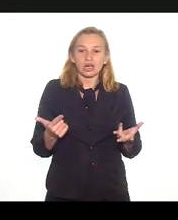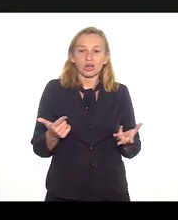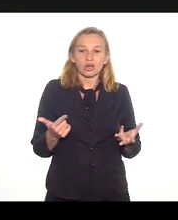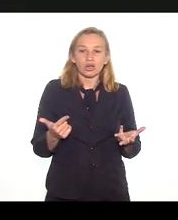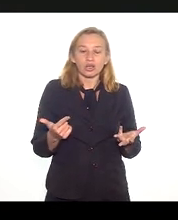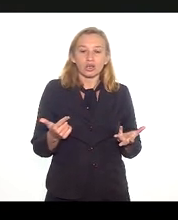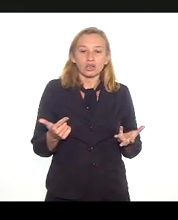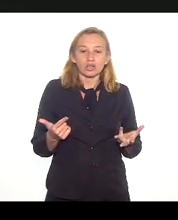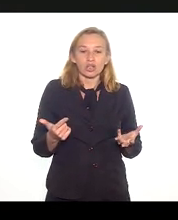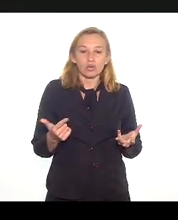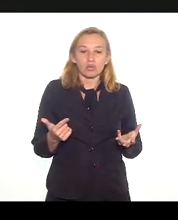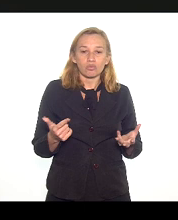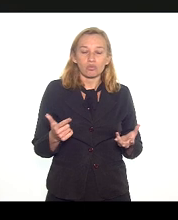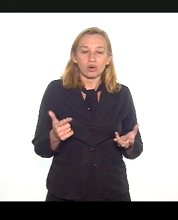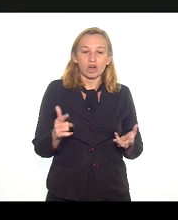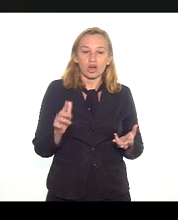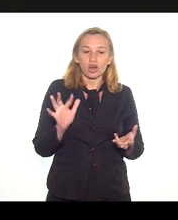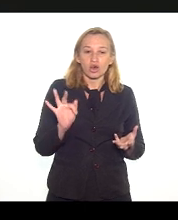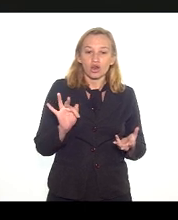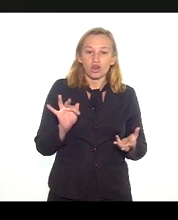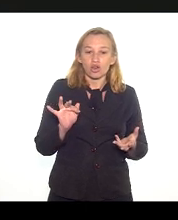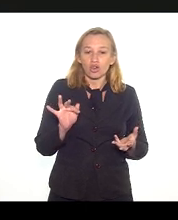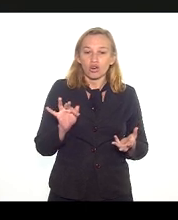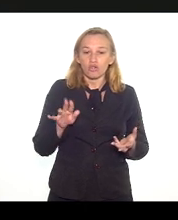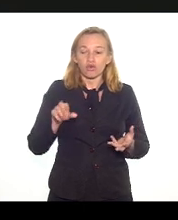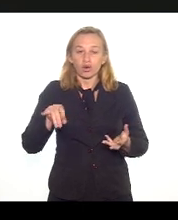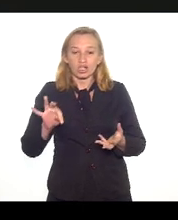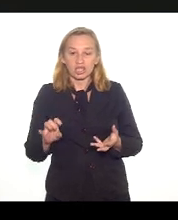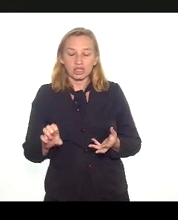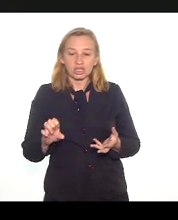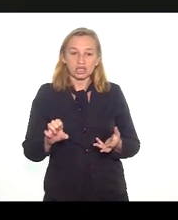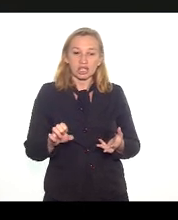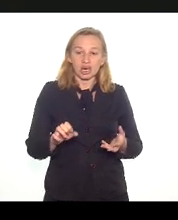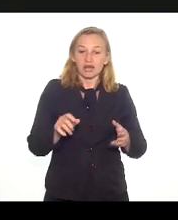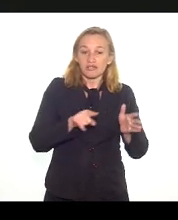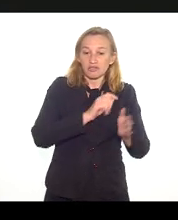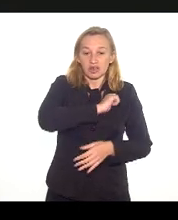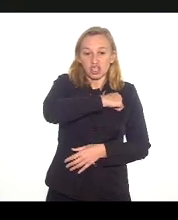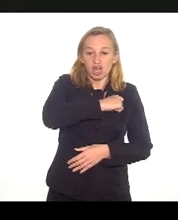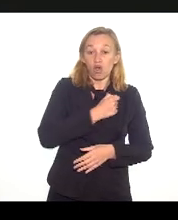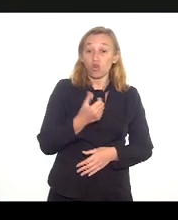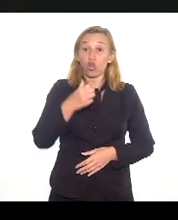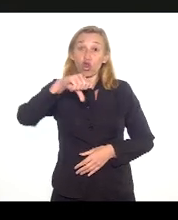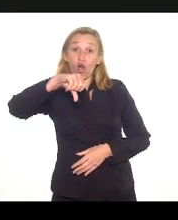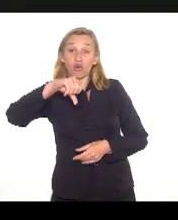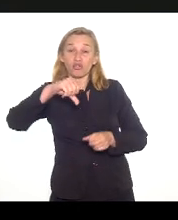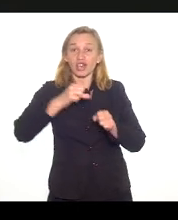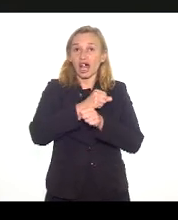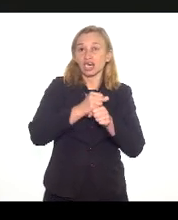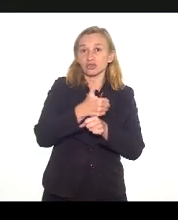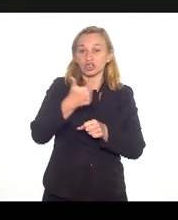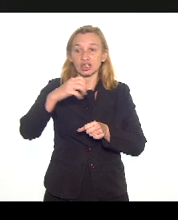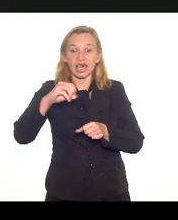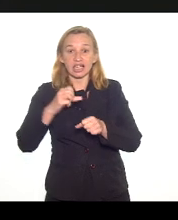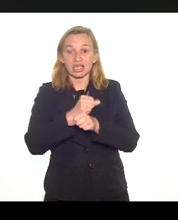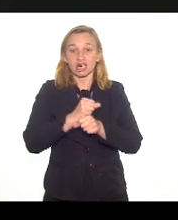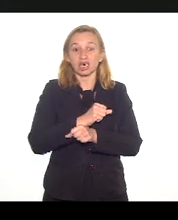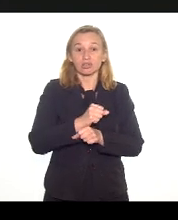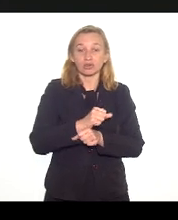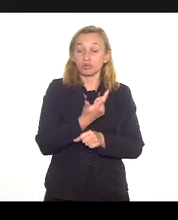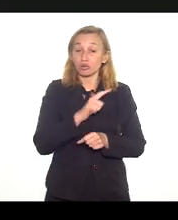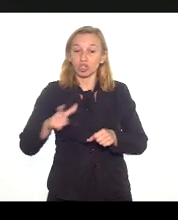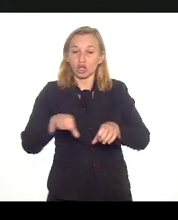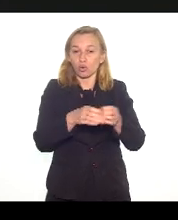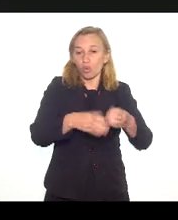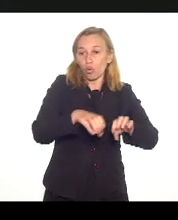ter um acordo de recuperação fiscal onde a gente fique nove anos, dez anos sem concurso público, mesmo que não seja para